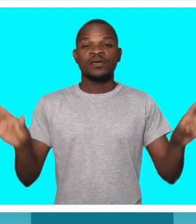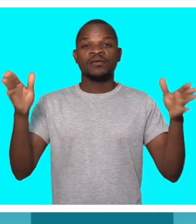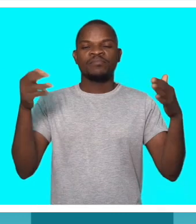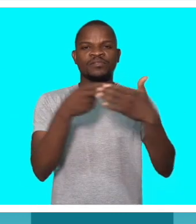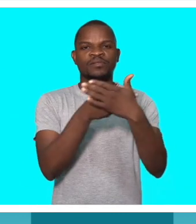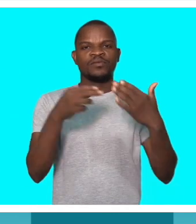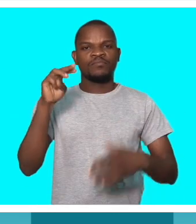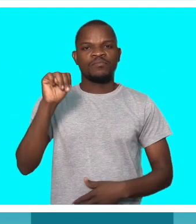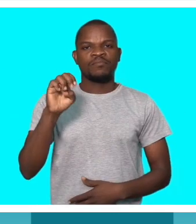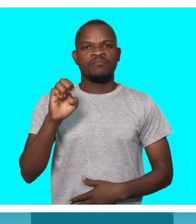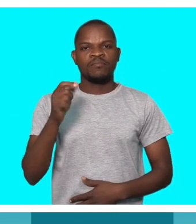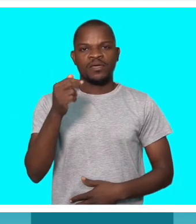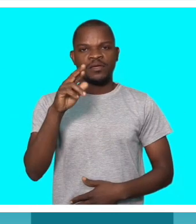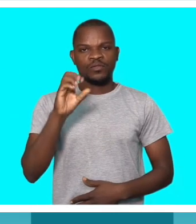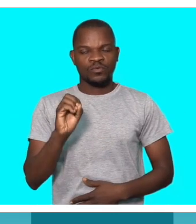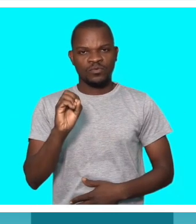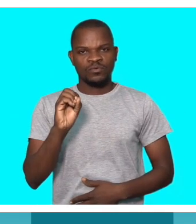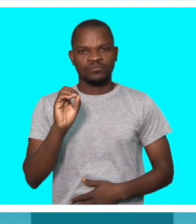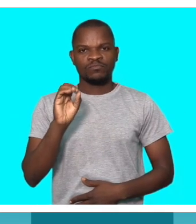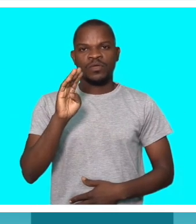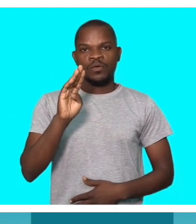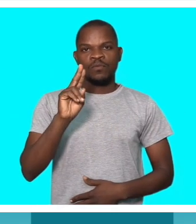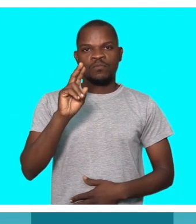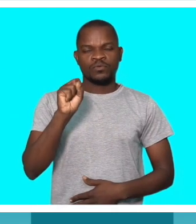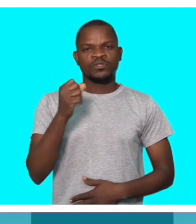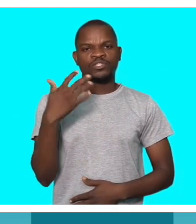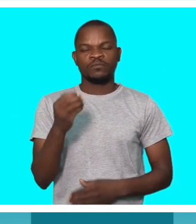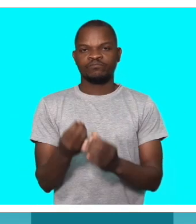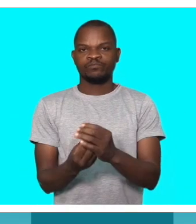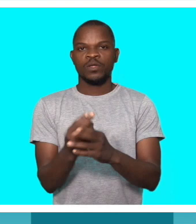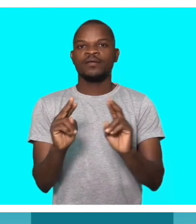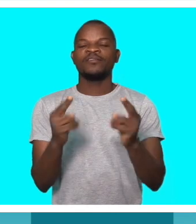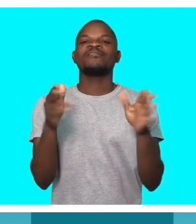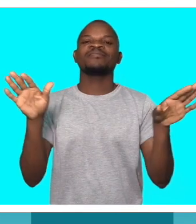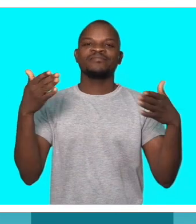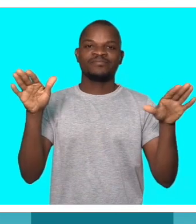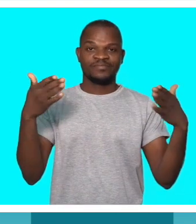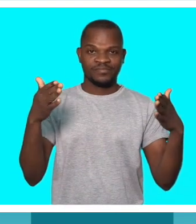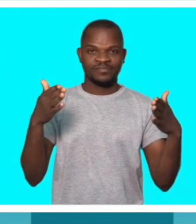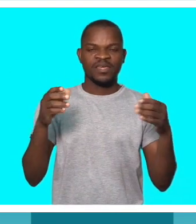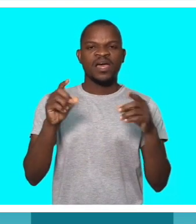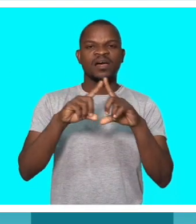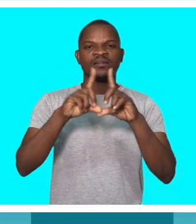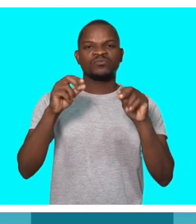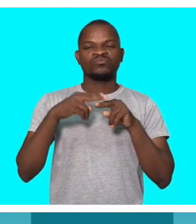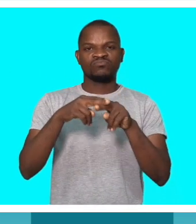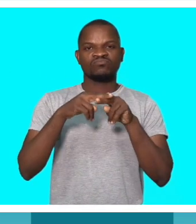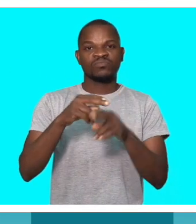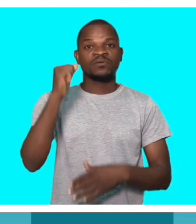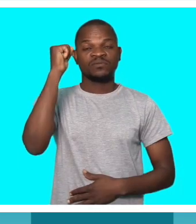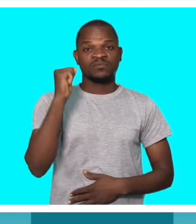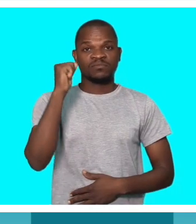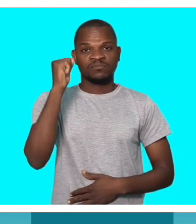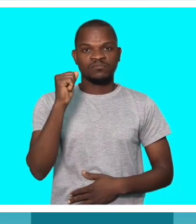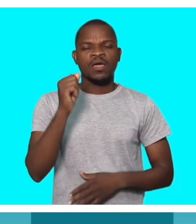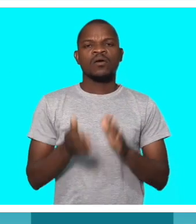A Metrobus criou uma brand, uma outra empresa chamada Torbay Metrobus, que vai começar